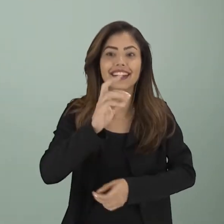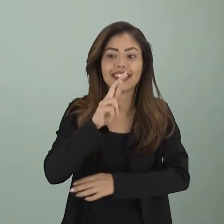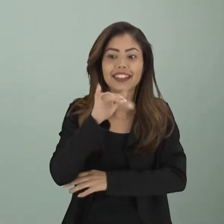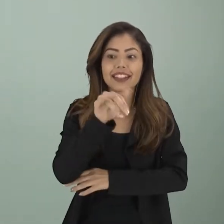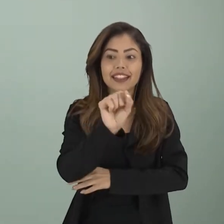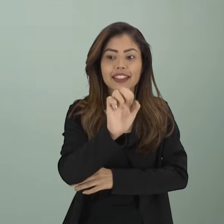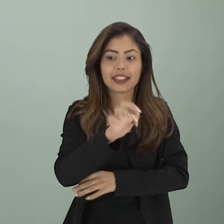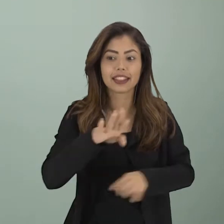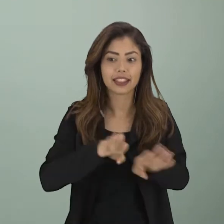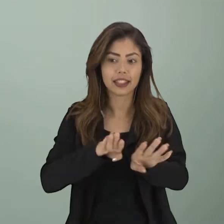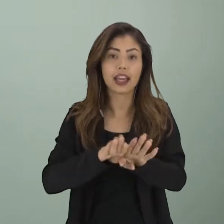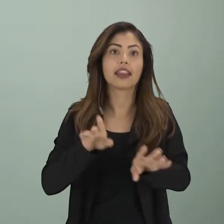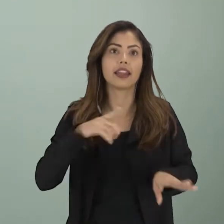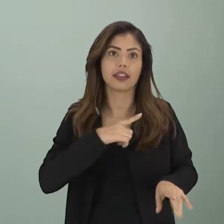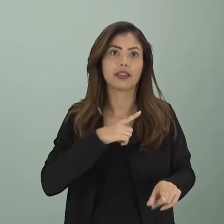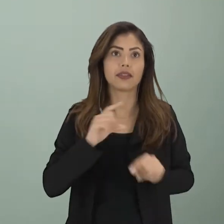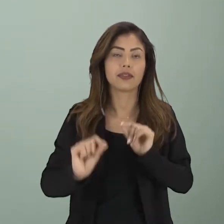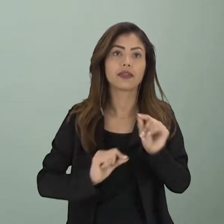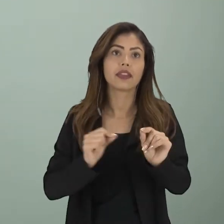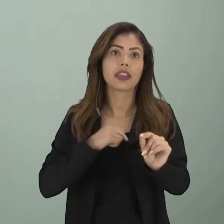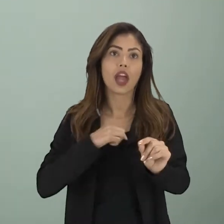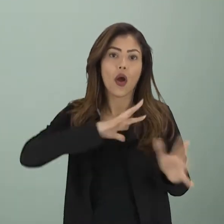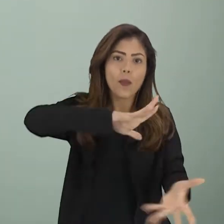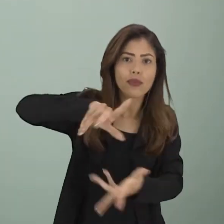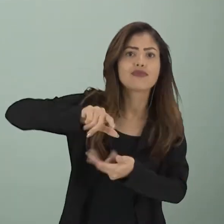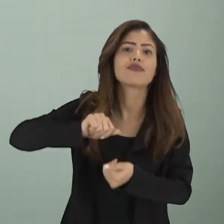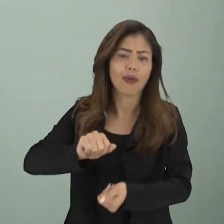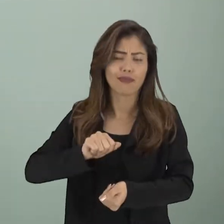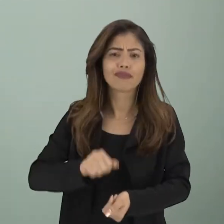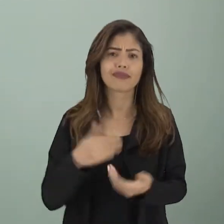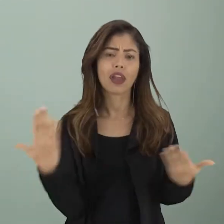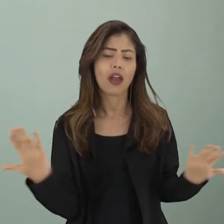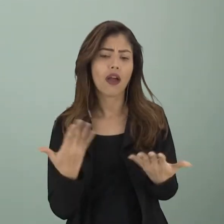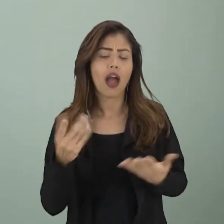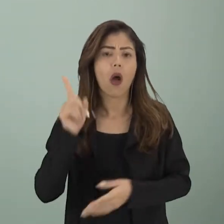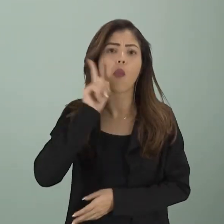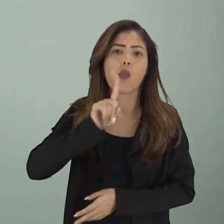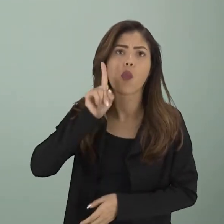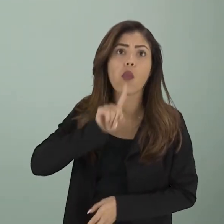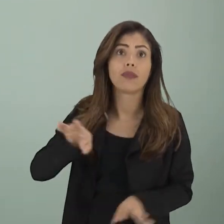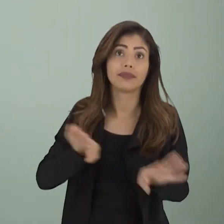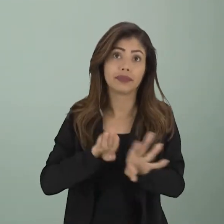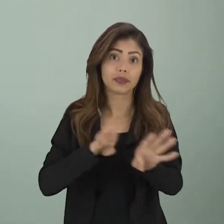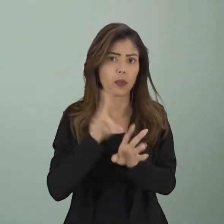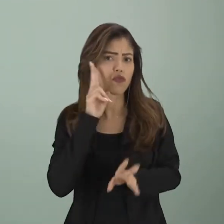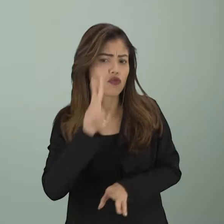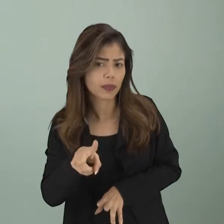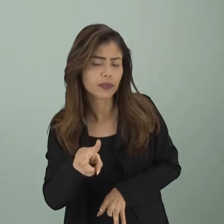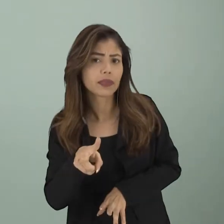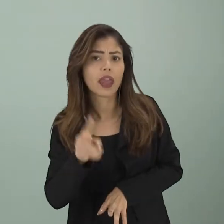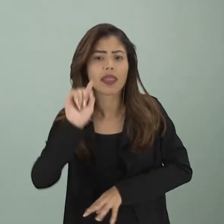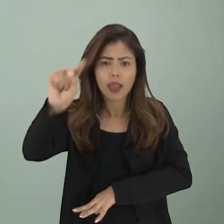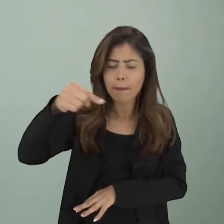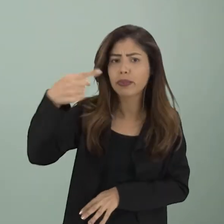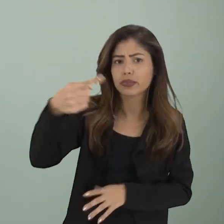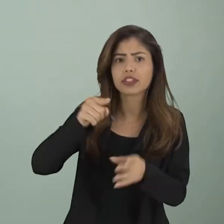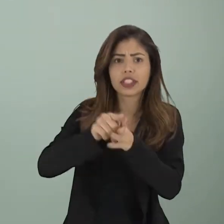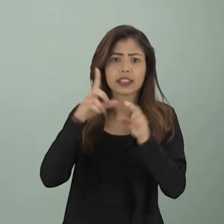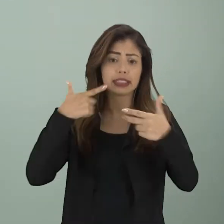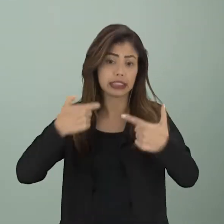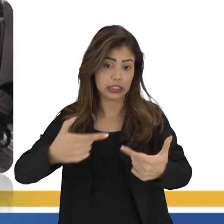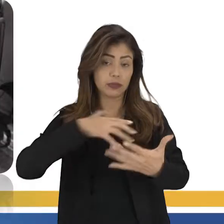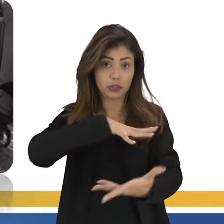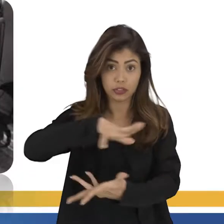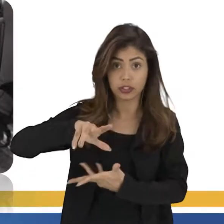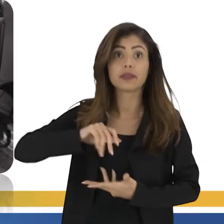repercussão mundial. Os Estados Unidos, como a gente viu, depois da Primeira Guerra Mundial,